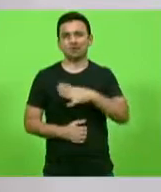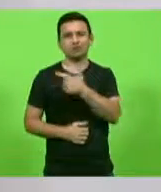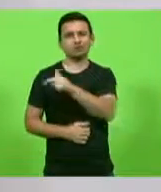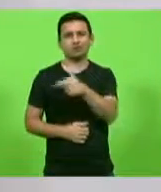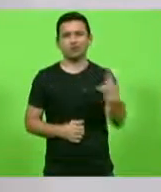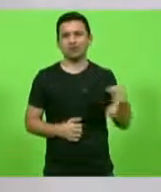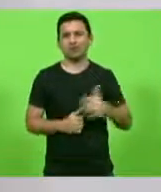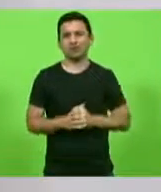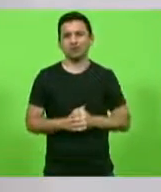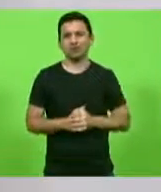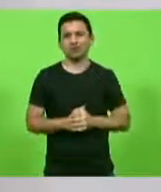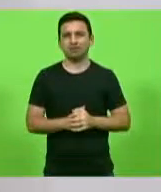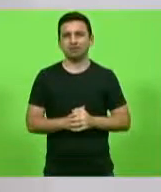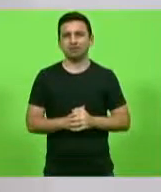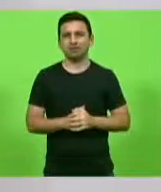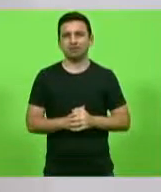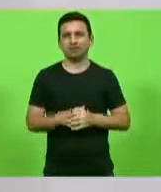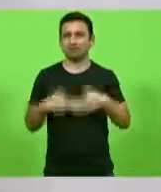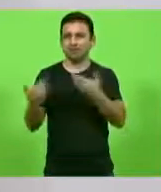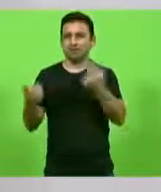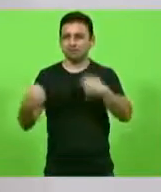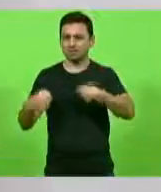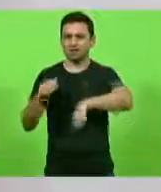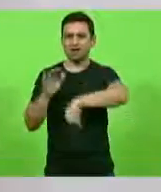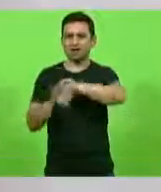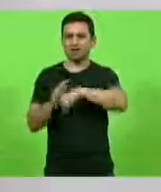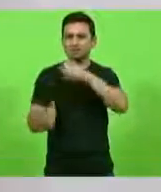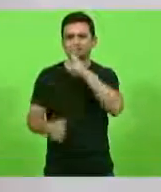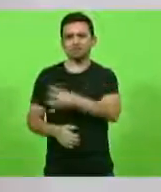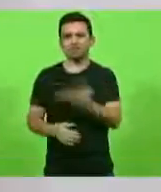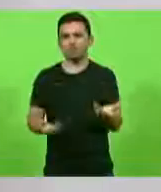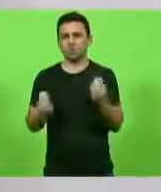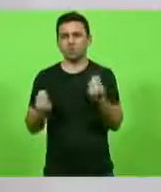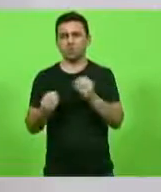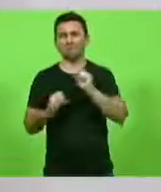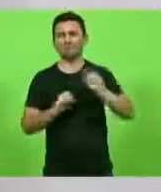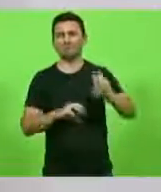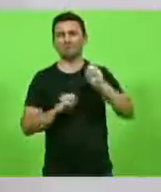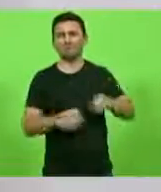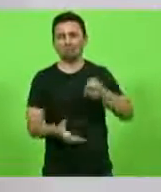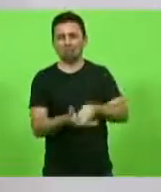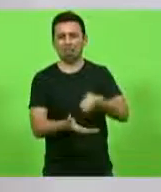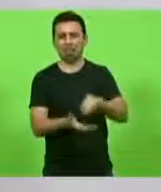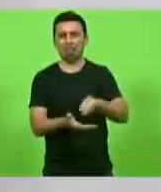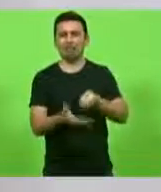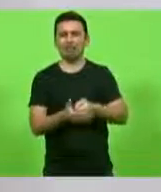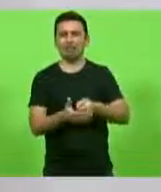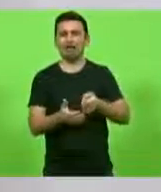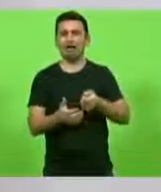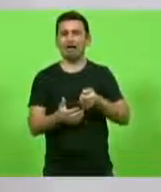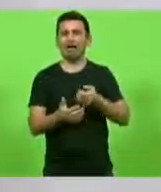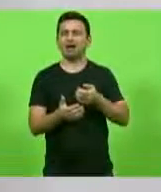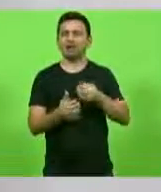que responder criminalmente uma pessoa dessa militando em sala de aula enquanto era para estar ensinando geografia. Você é que sabe